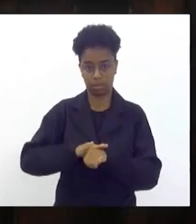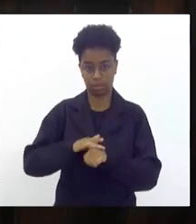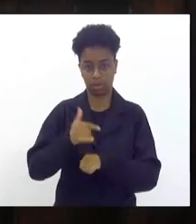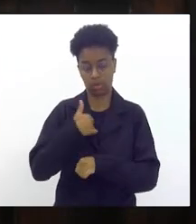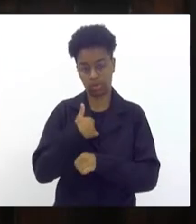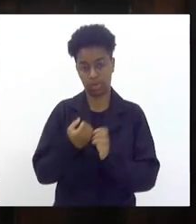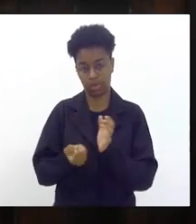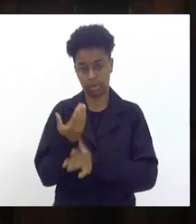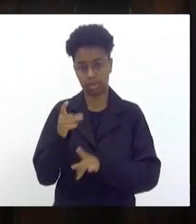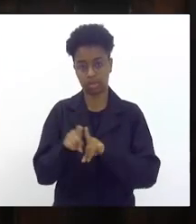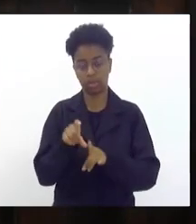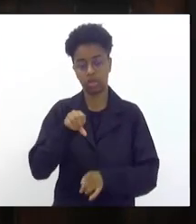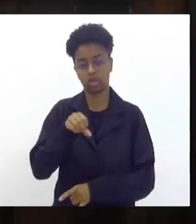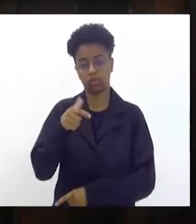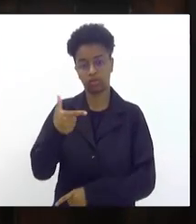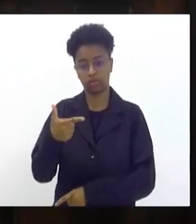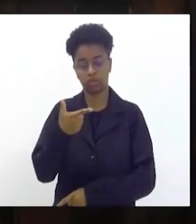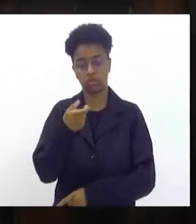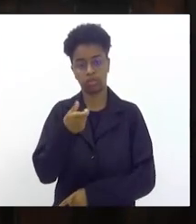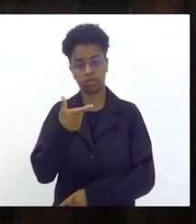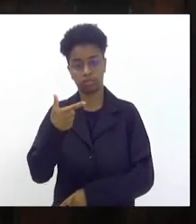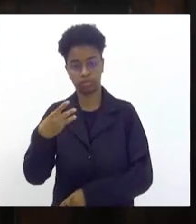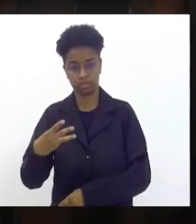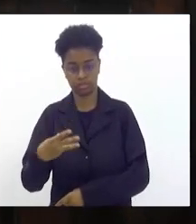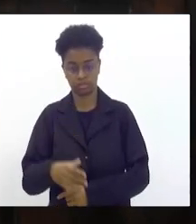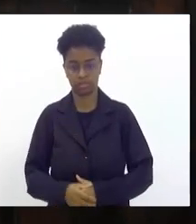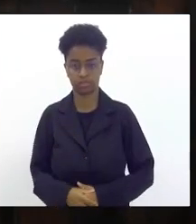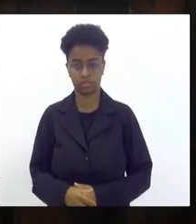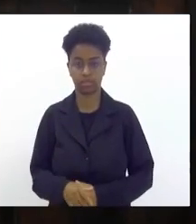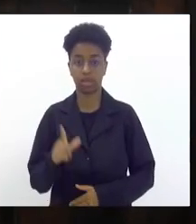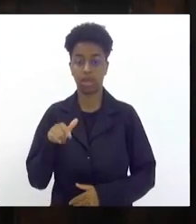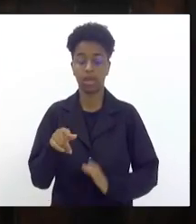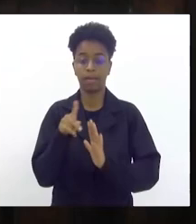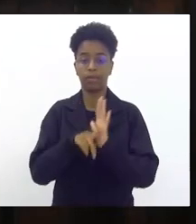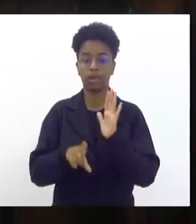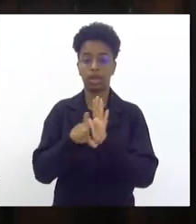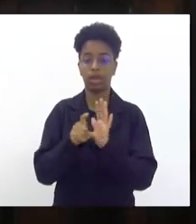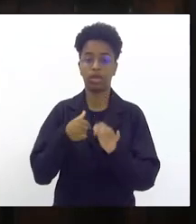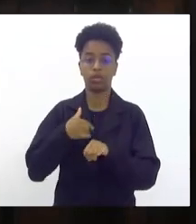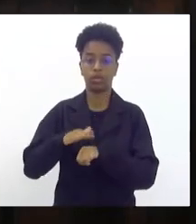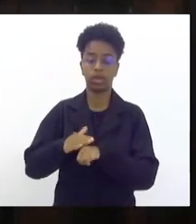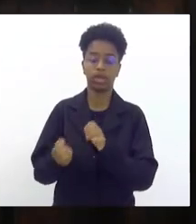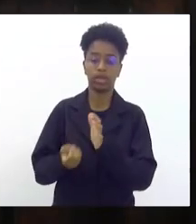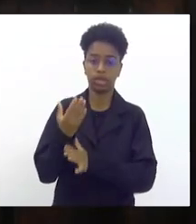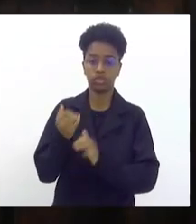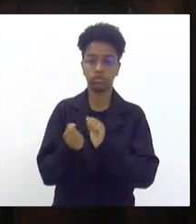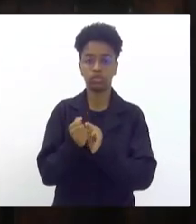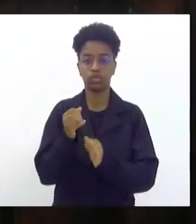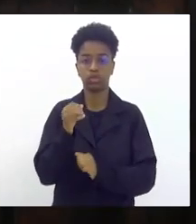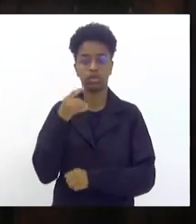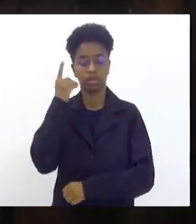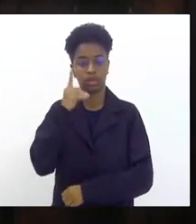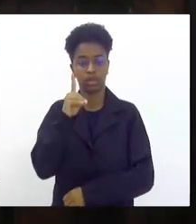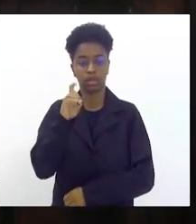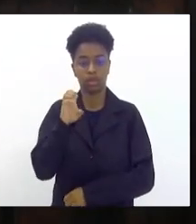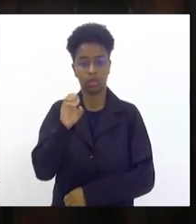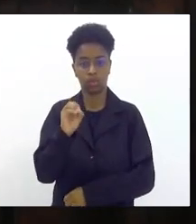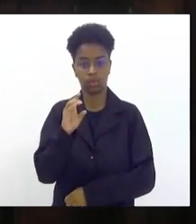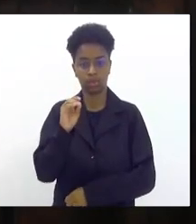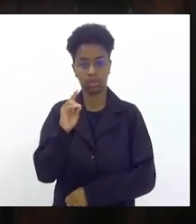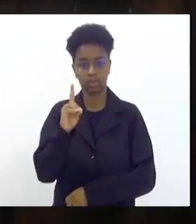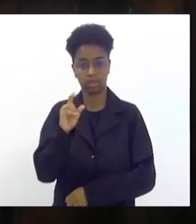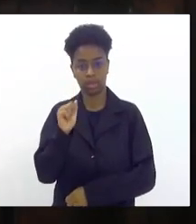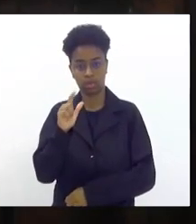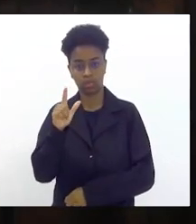projeto de lei 92 de 23 é um projeto de minha autoria do deputado Deodalto e também do deputado Valdo Seasa